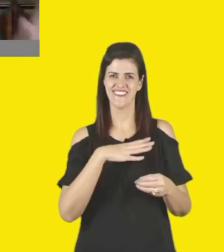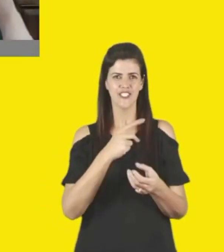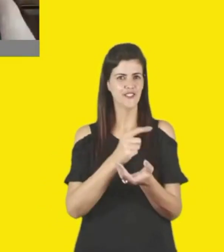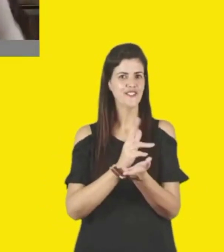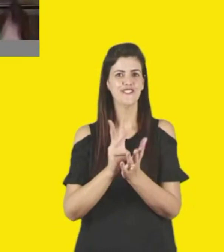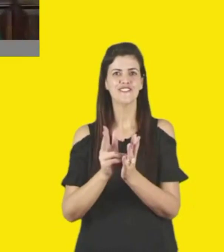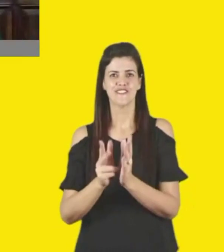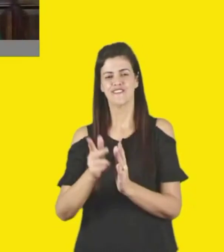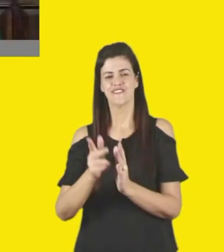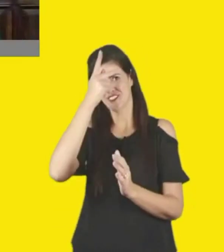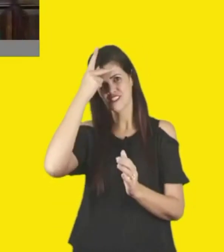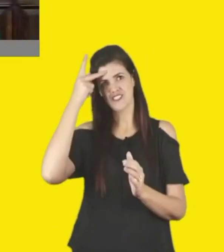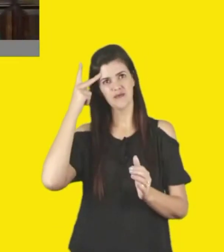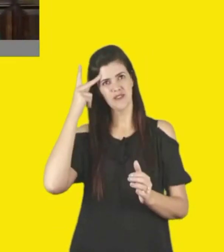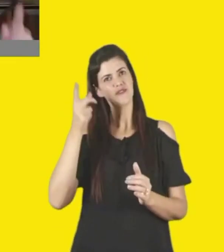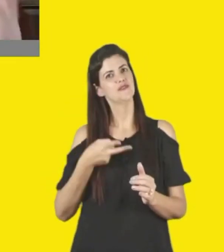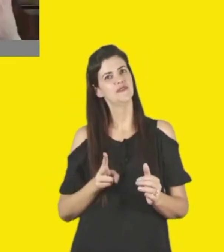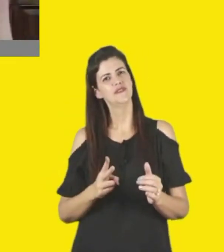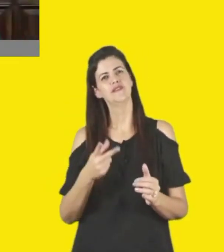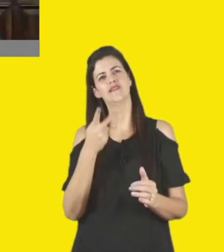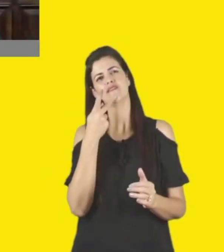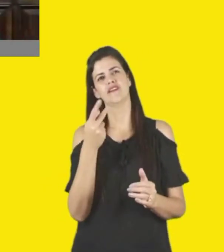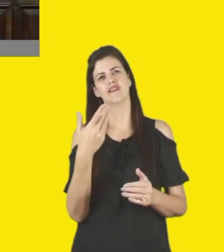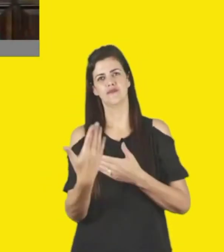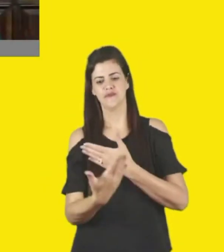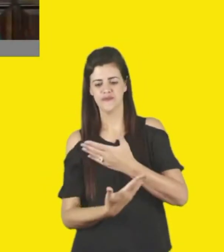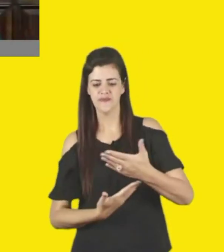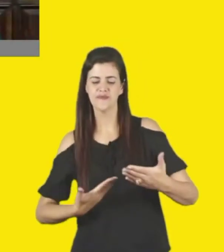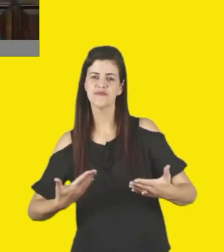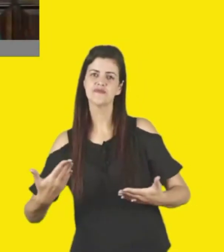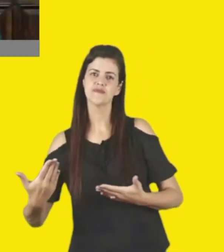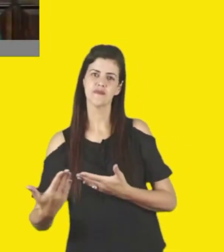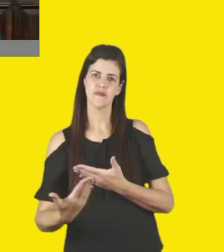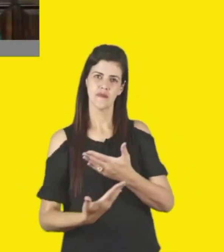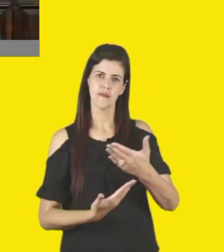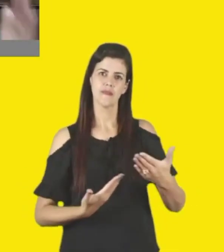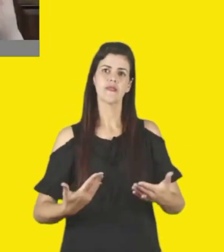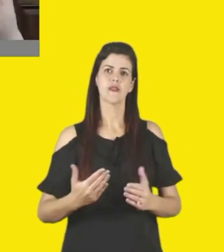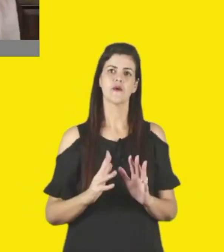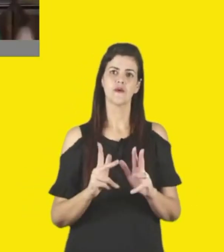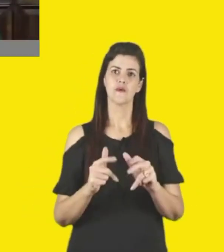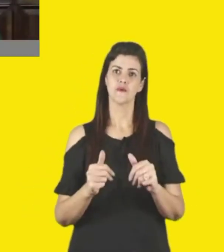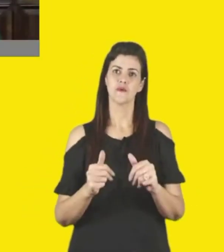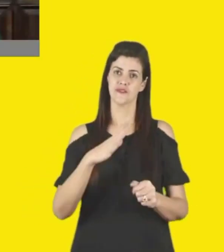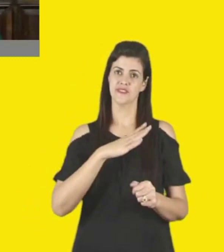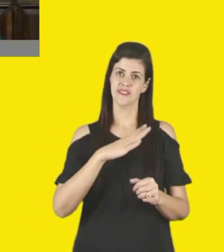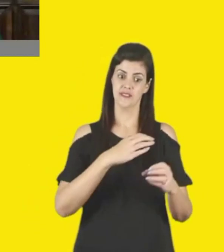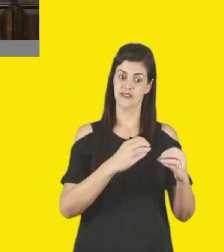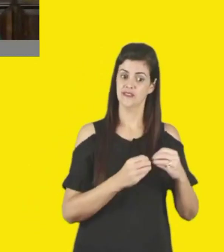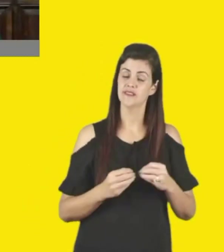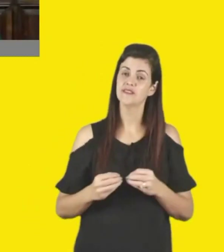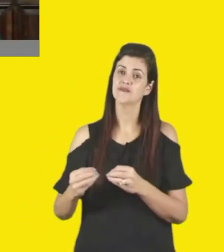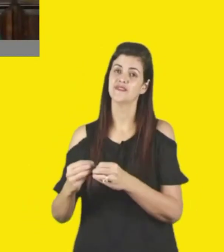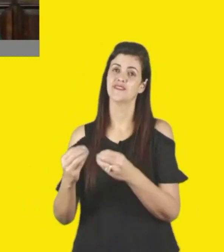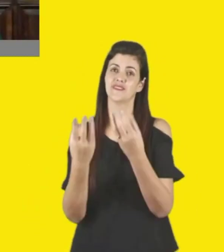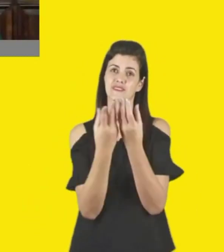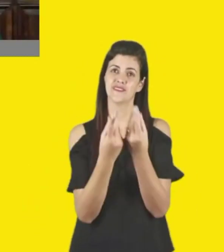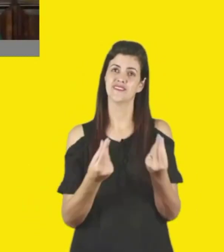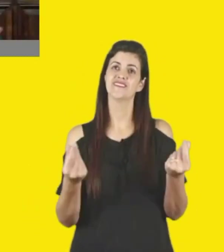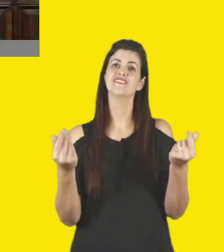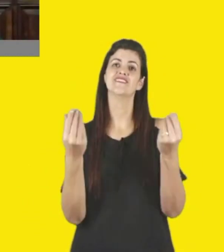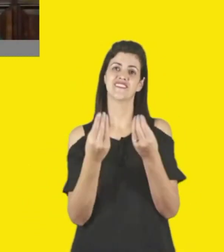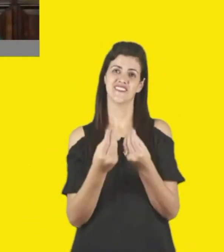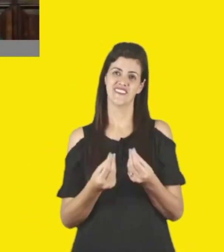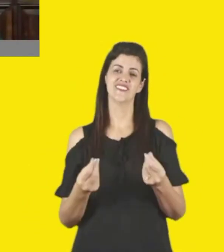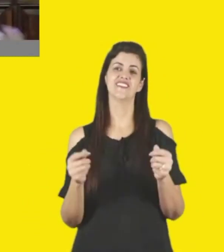fazendo essa, esse olhar, né, transversal e vertical, público e qualidade das